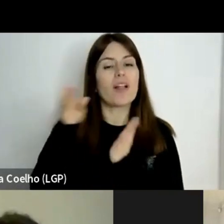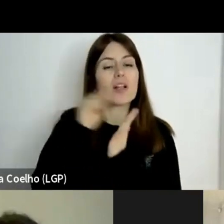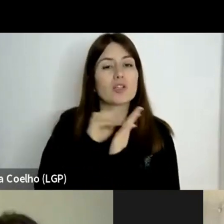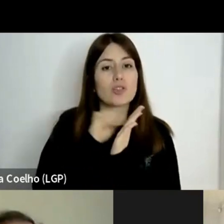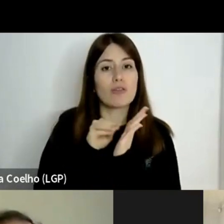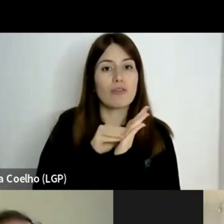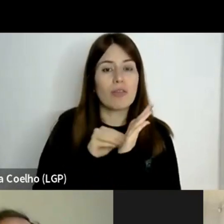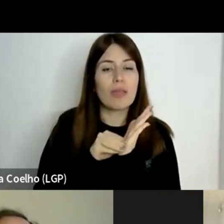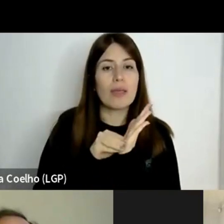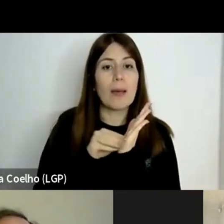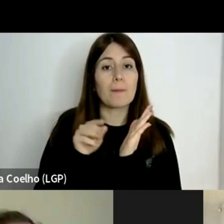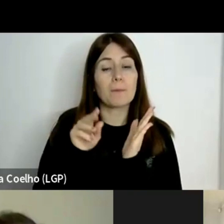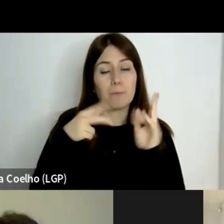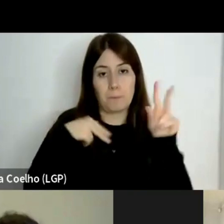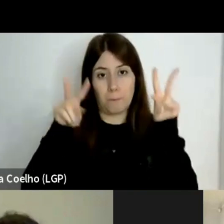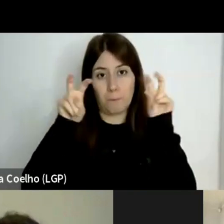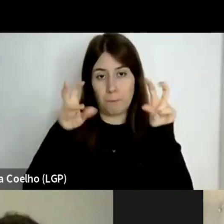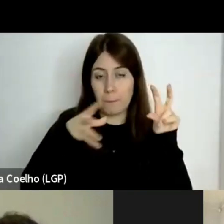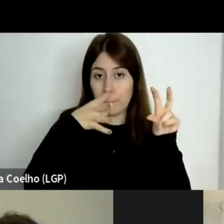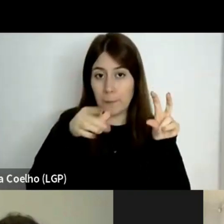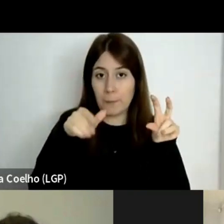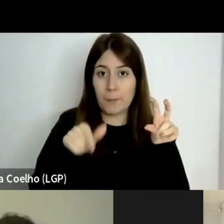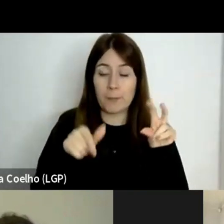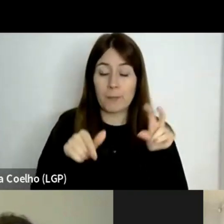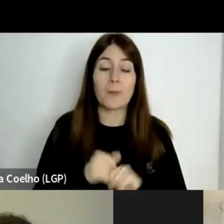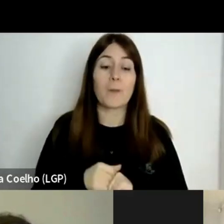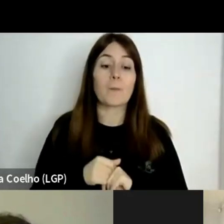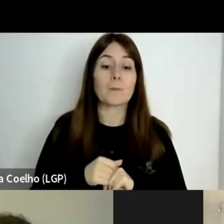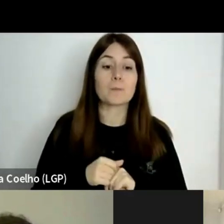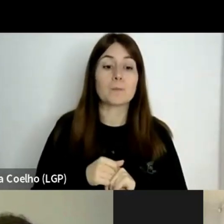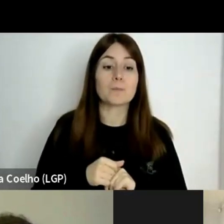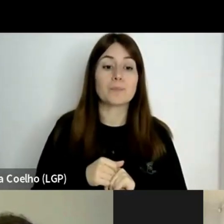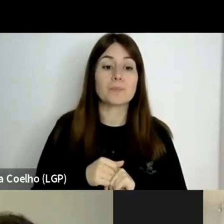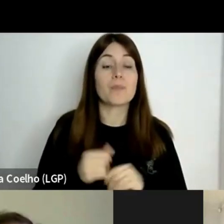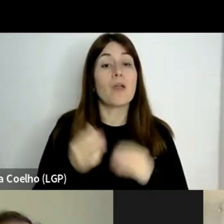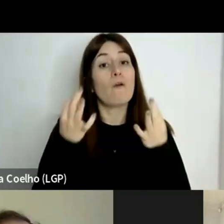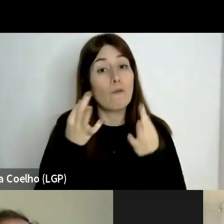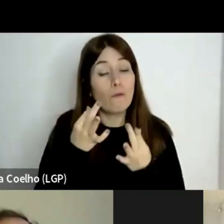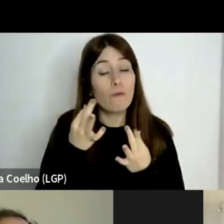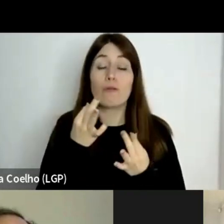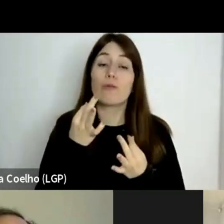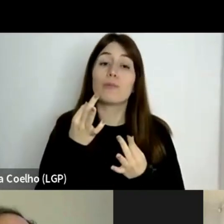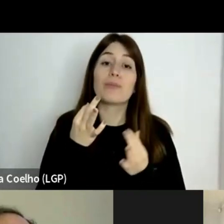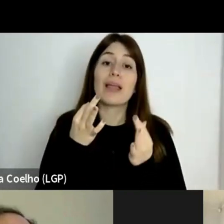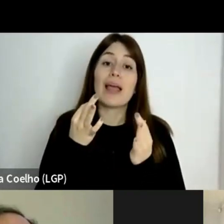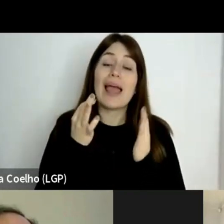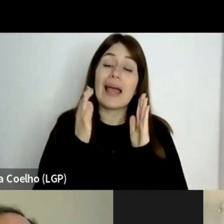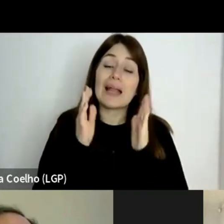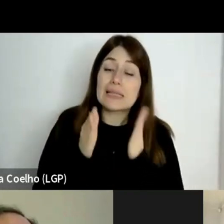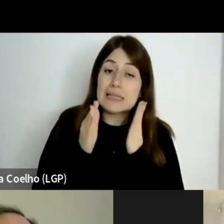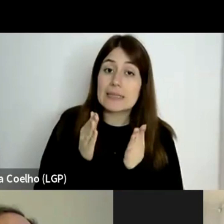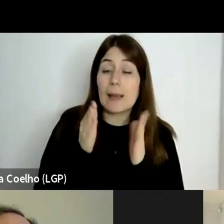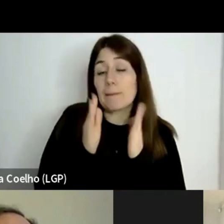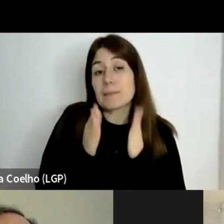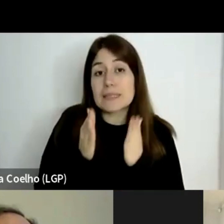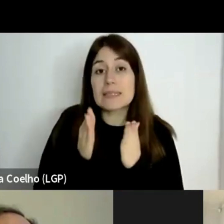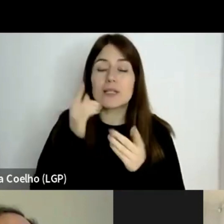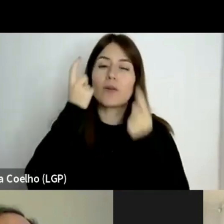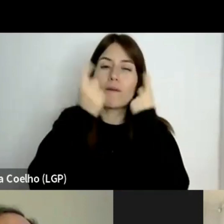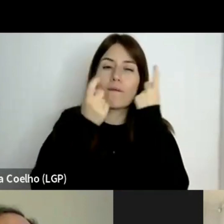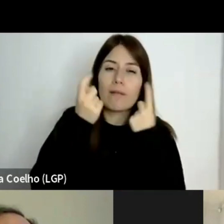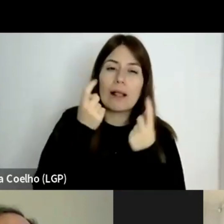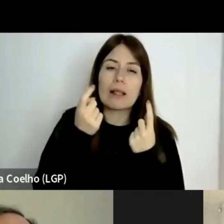cito, embora fosse necessário discutir a validade pedagógica dos exames, era